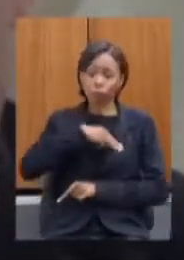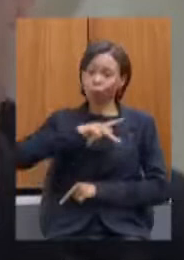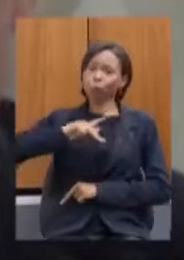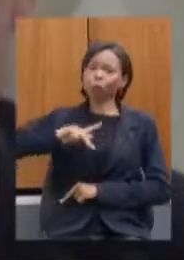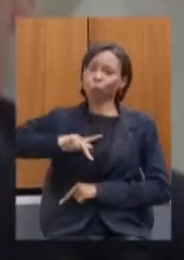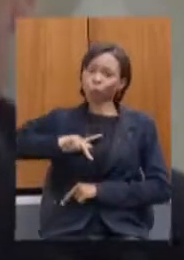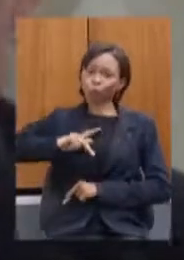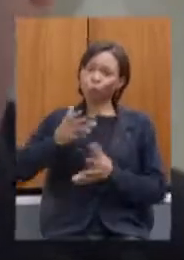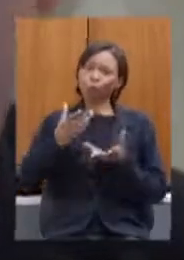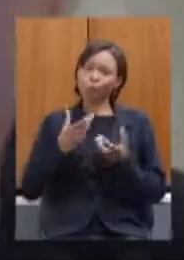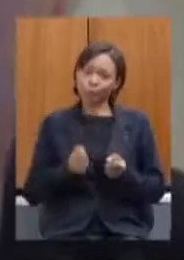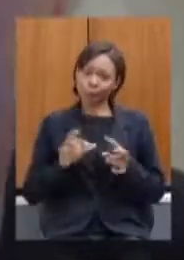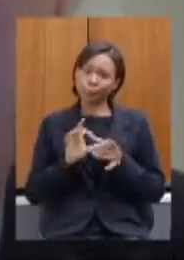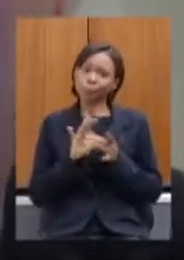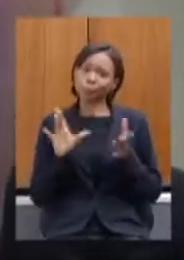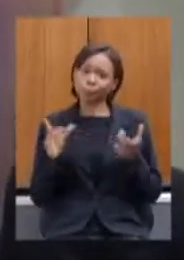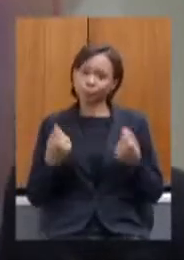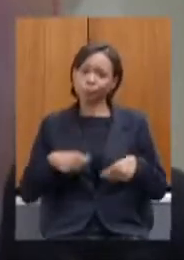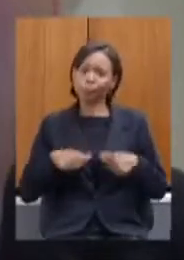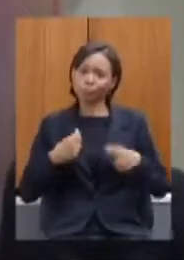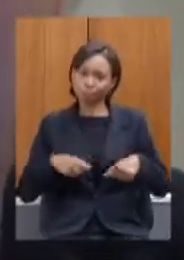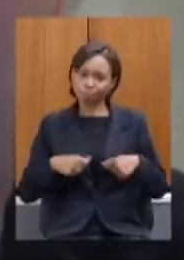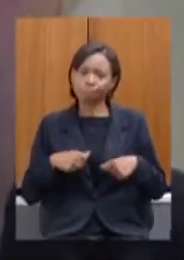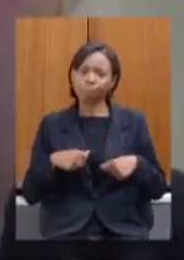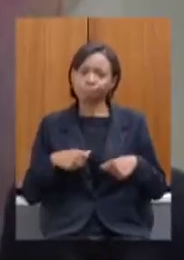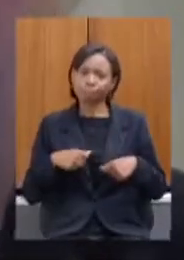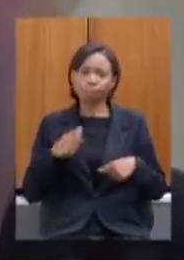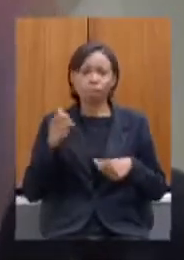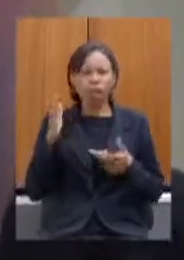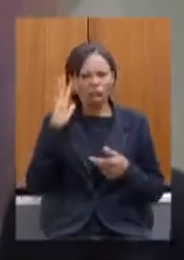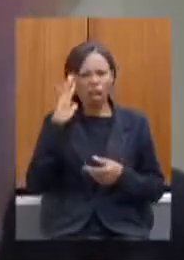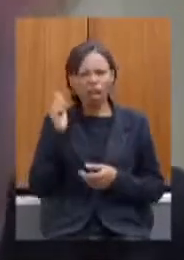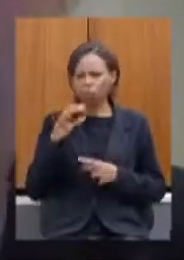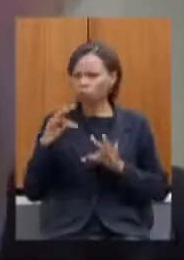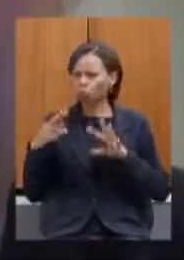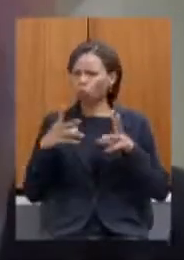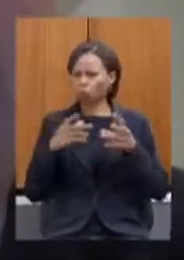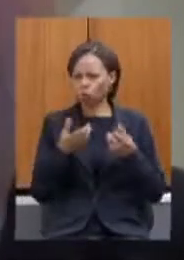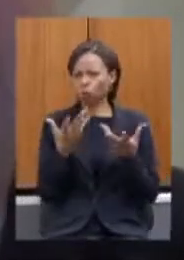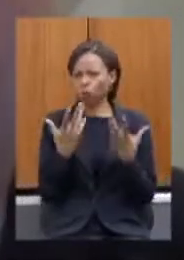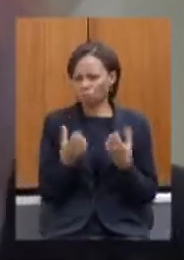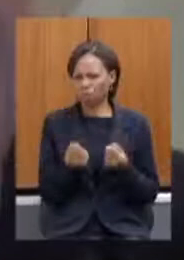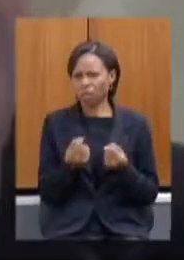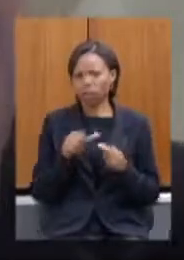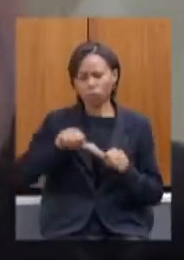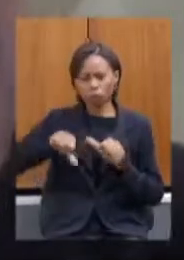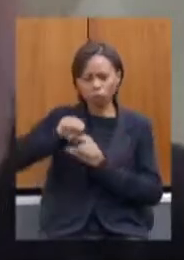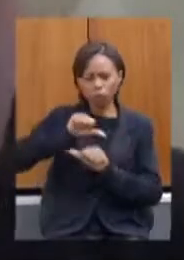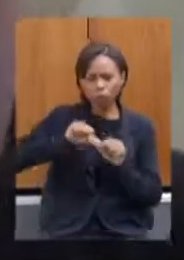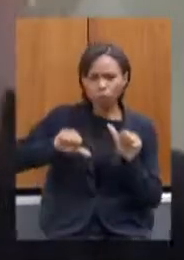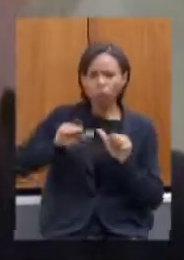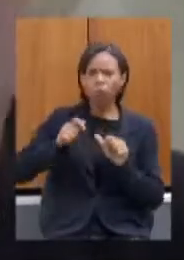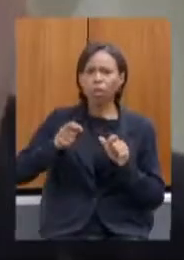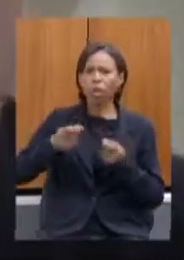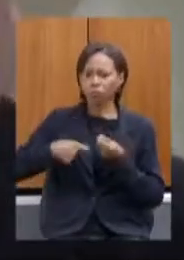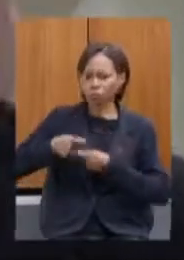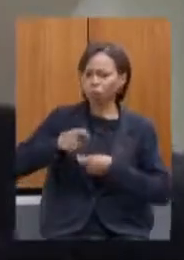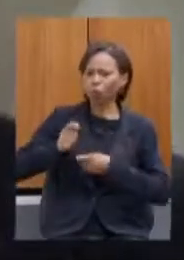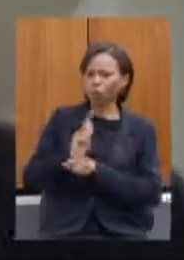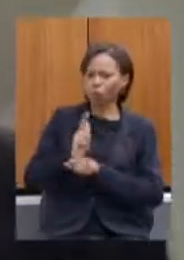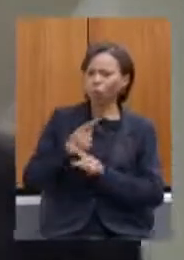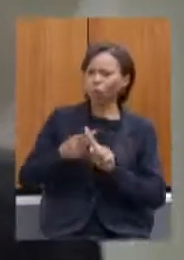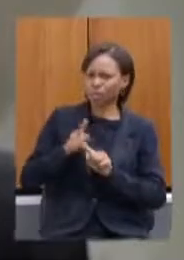Federal eu imagino que todos vão concordar que a gente deve mudar a governança porque o que existe lá é muito ruim